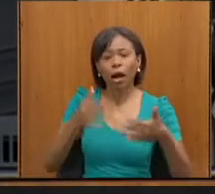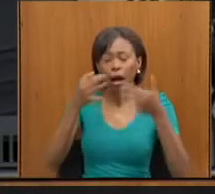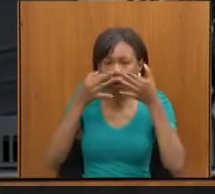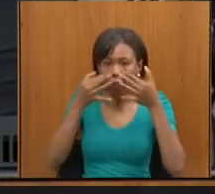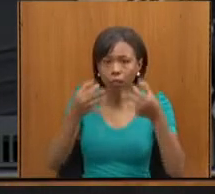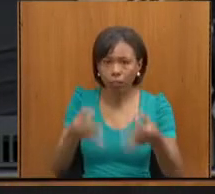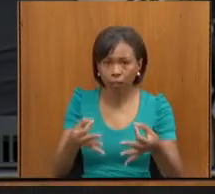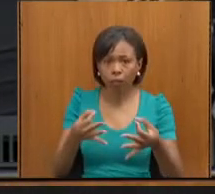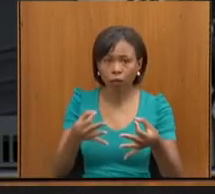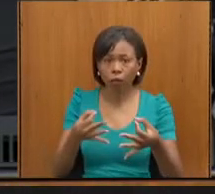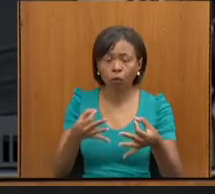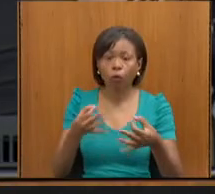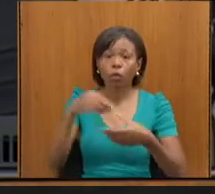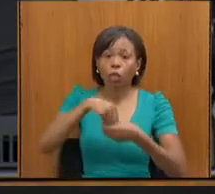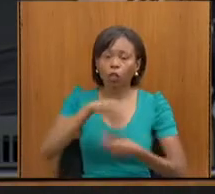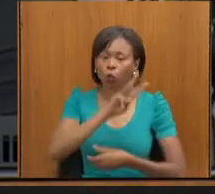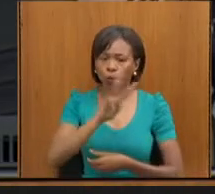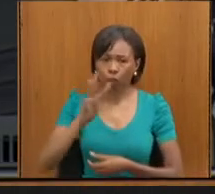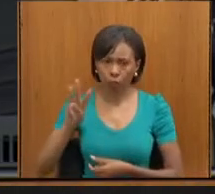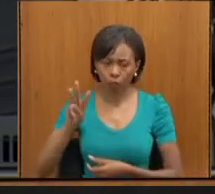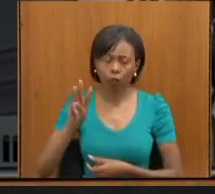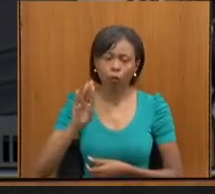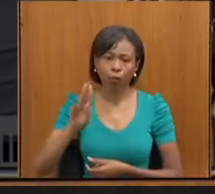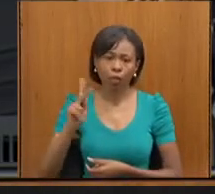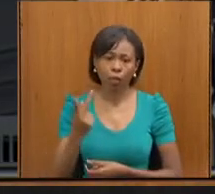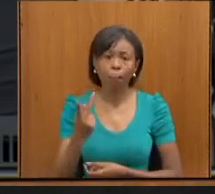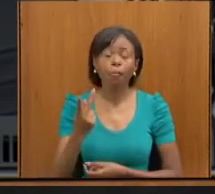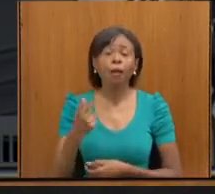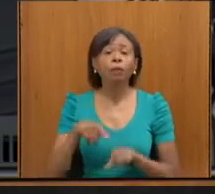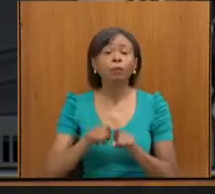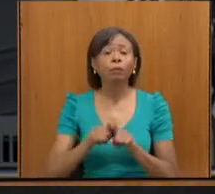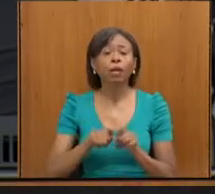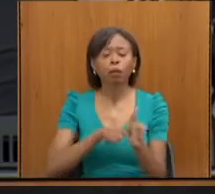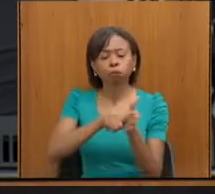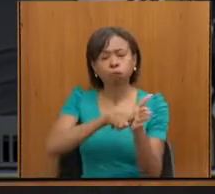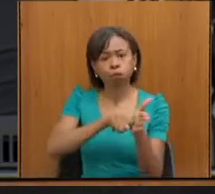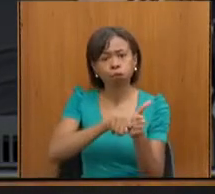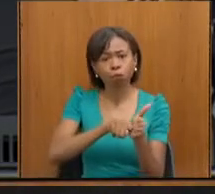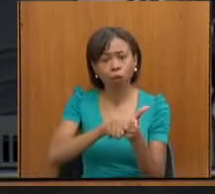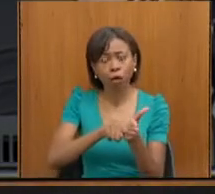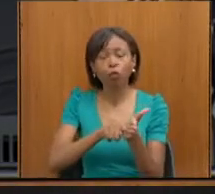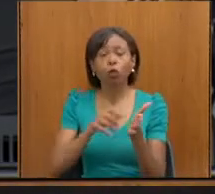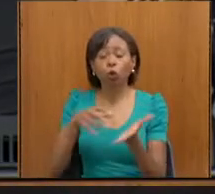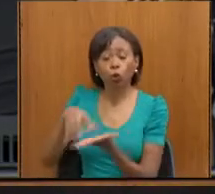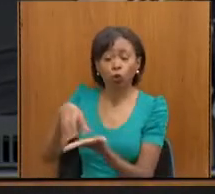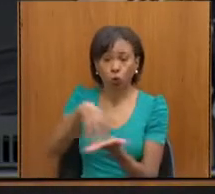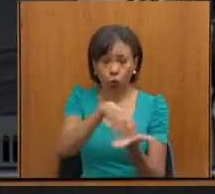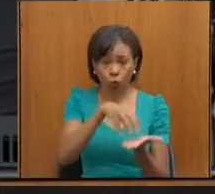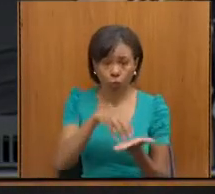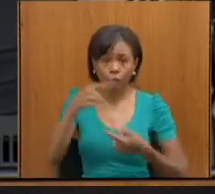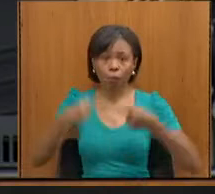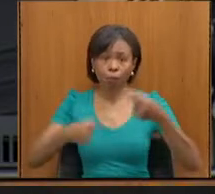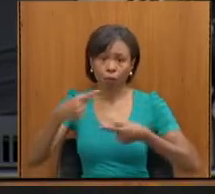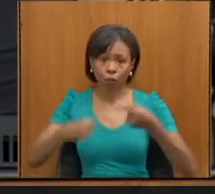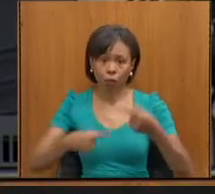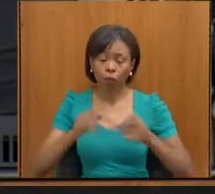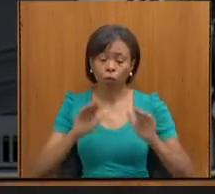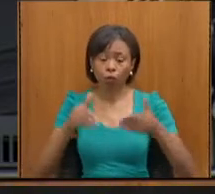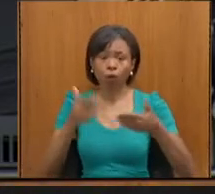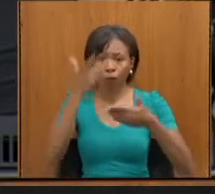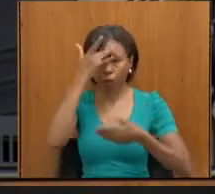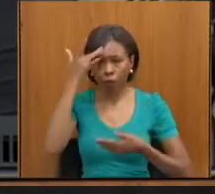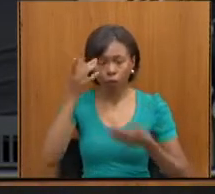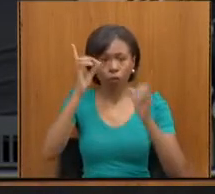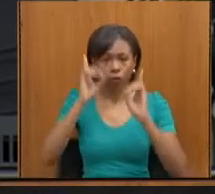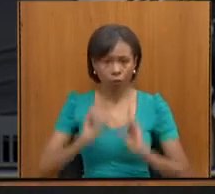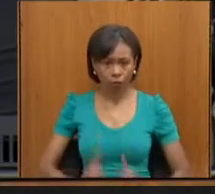CRDH, aplicação de questionários junto aos órgãos gestores municipais de políticas para as pessoas com deficiência